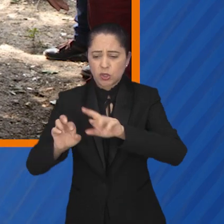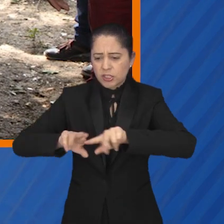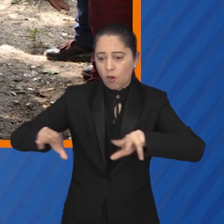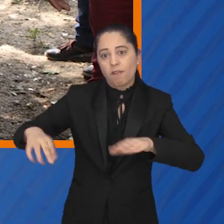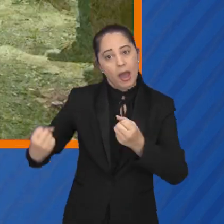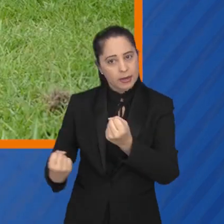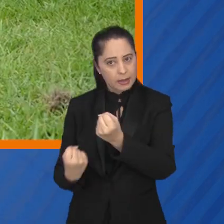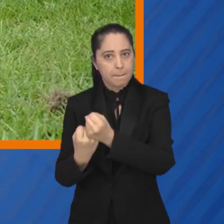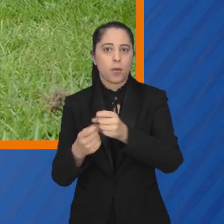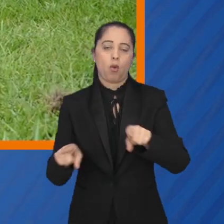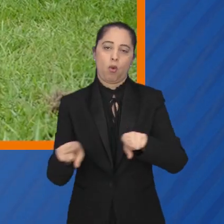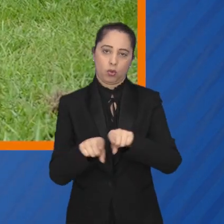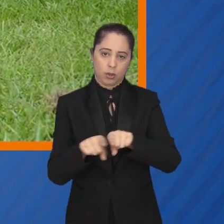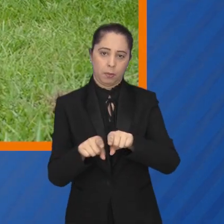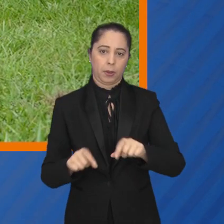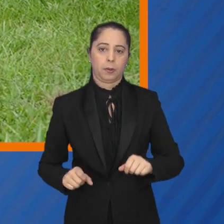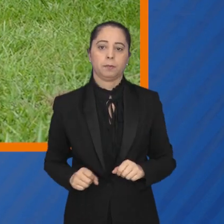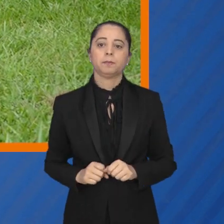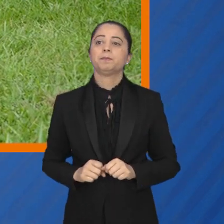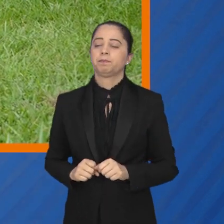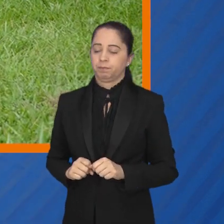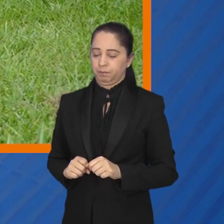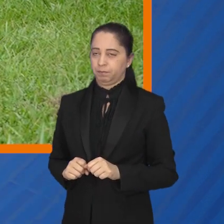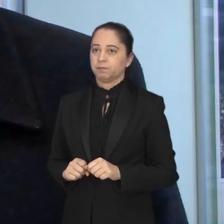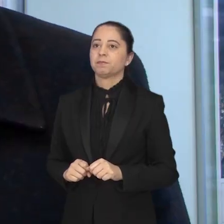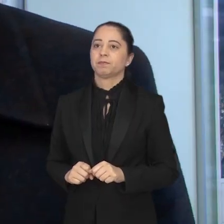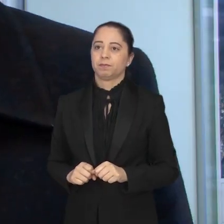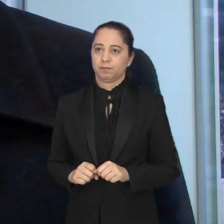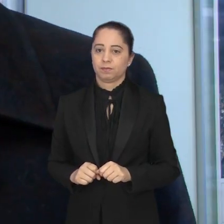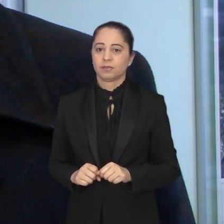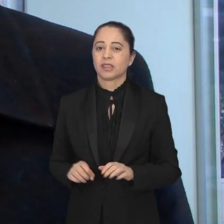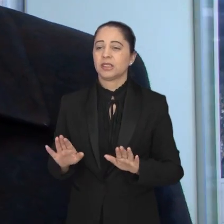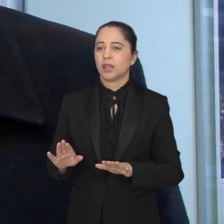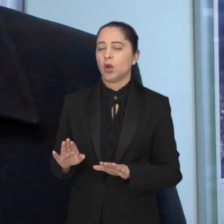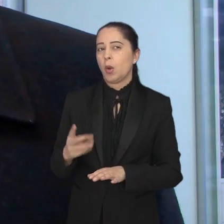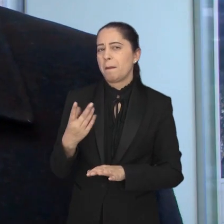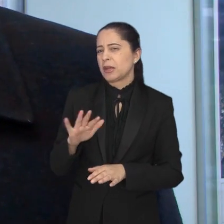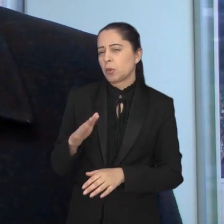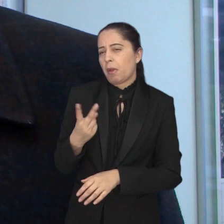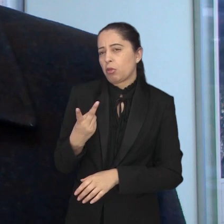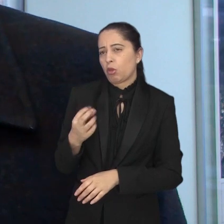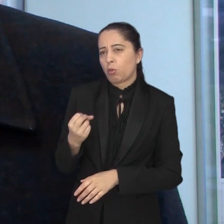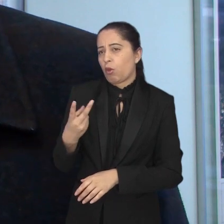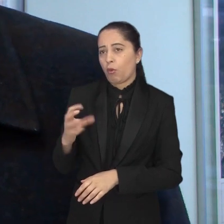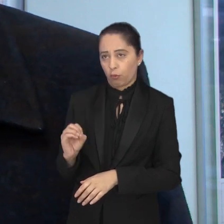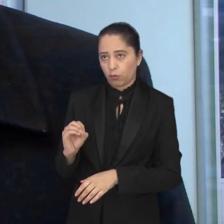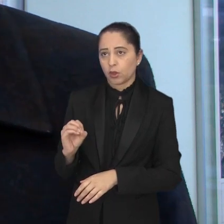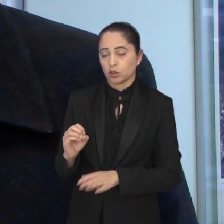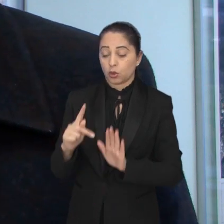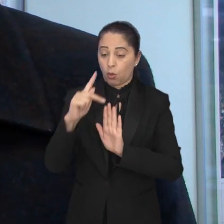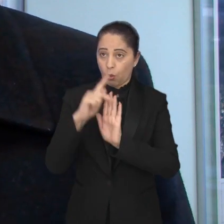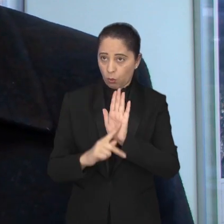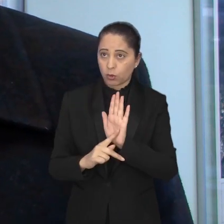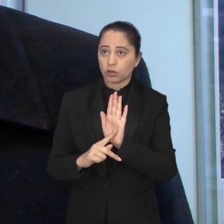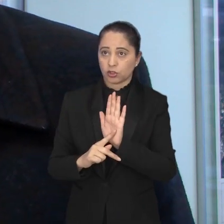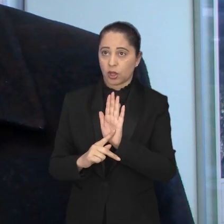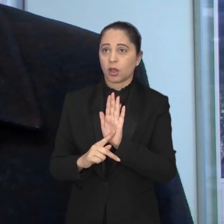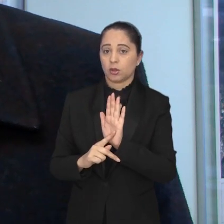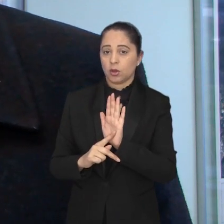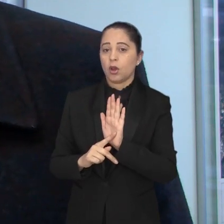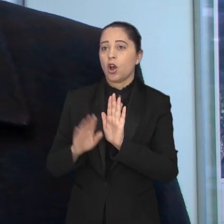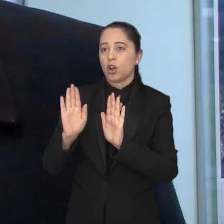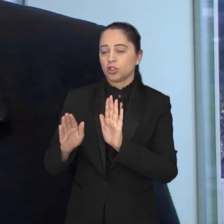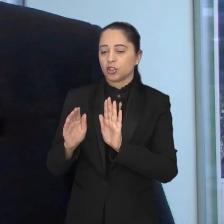levaram o cuidado ao meio ambiente para a cultura de trabalho. E também, a partir de 2020, o programa